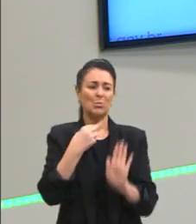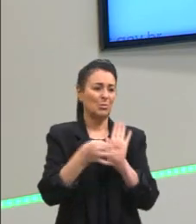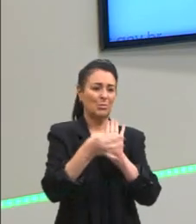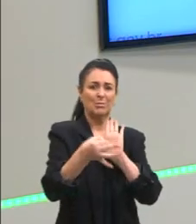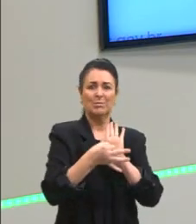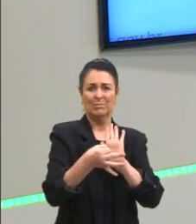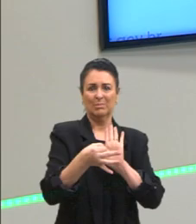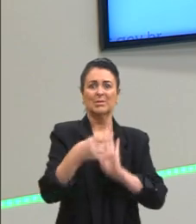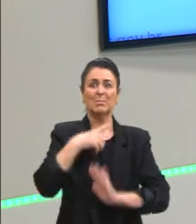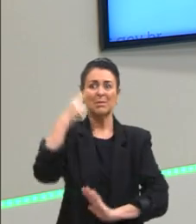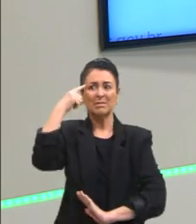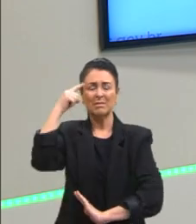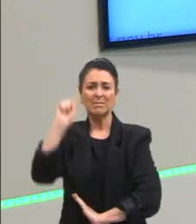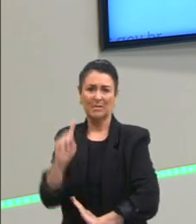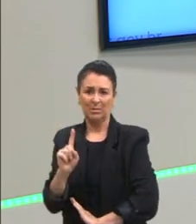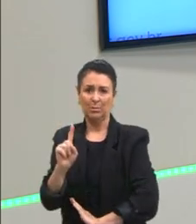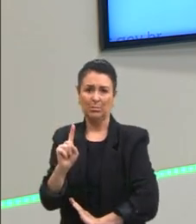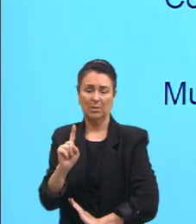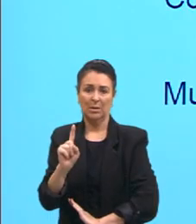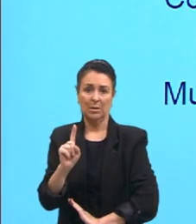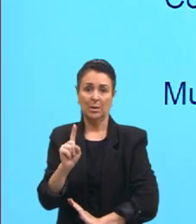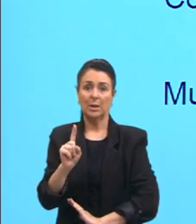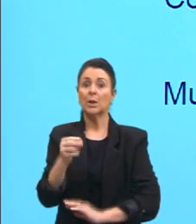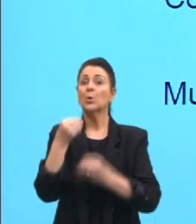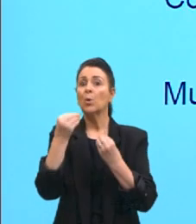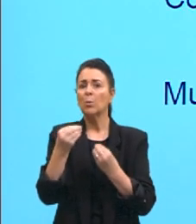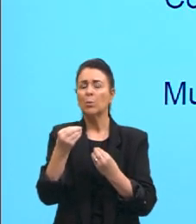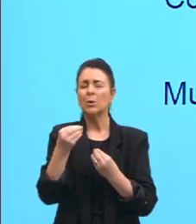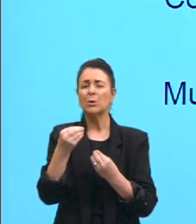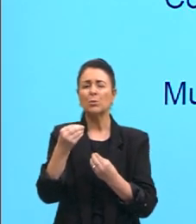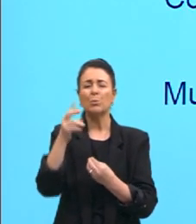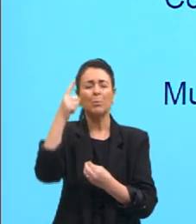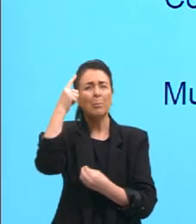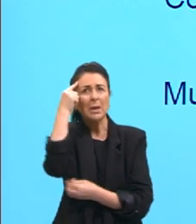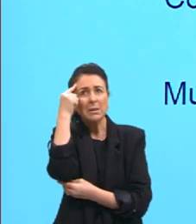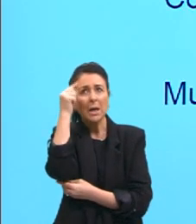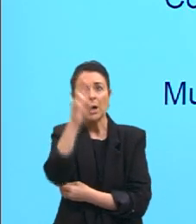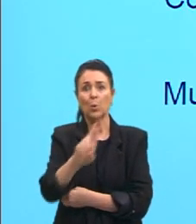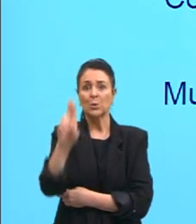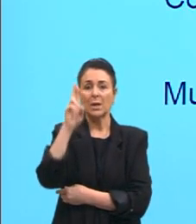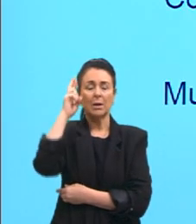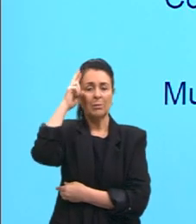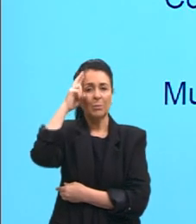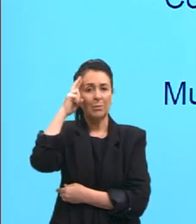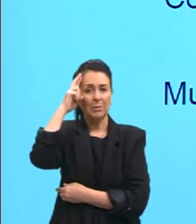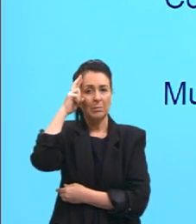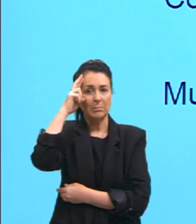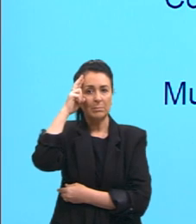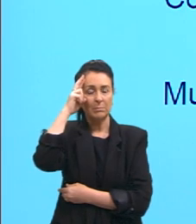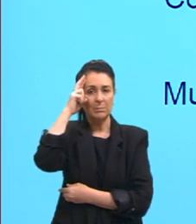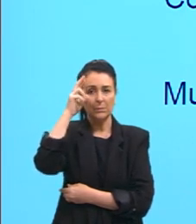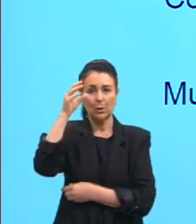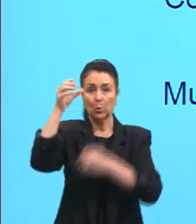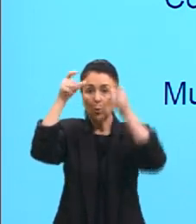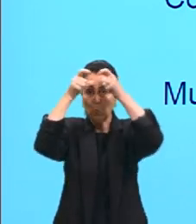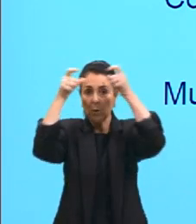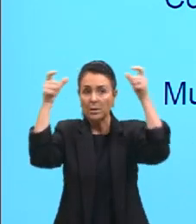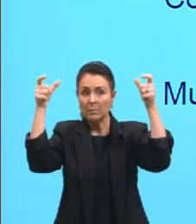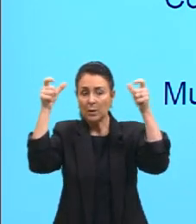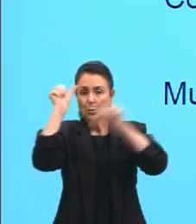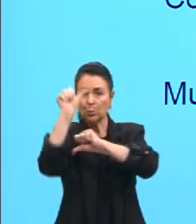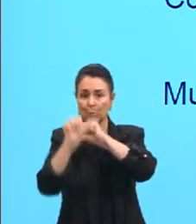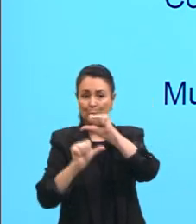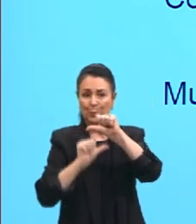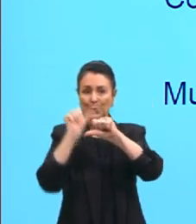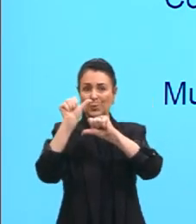certeza. E esse pensamento vem pela razão. Do conhecimento passar para a ideia. Então, do mundo das